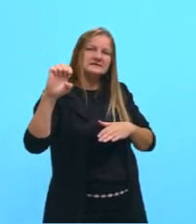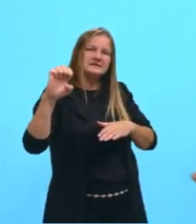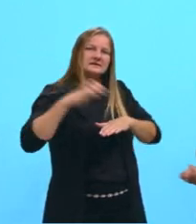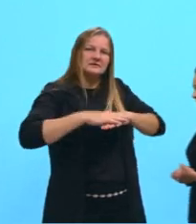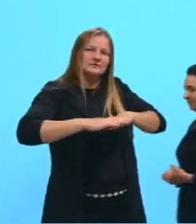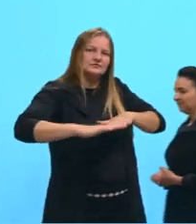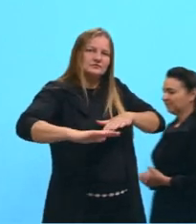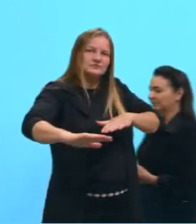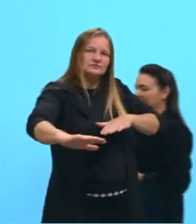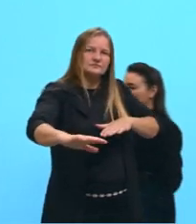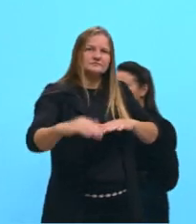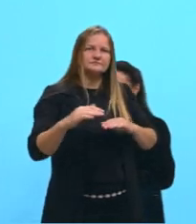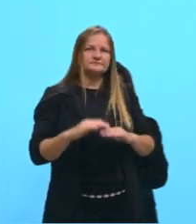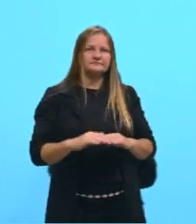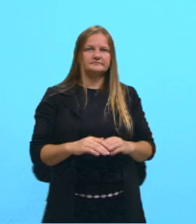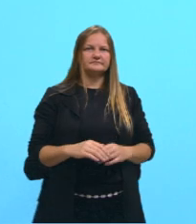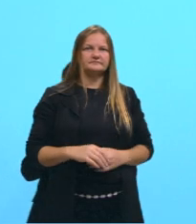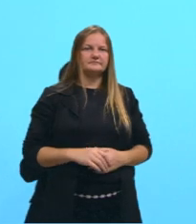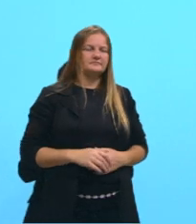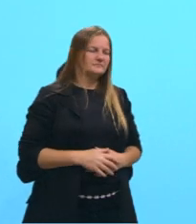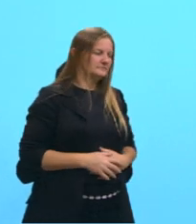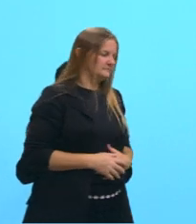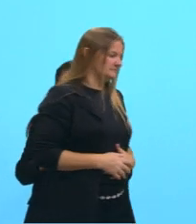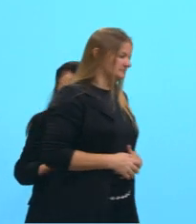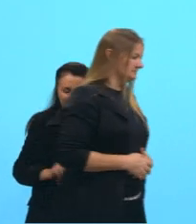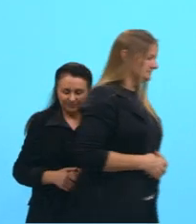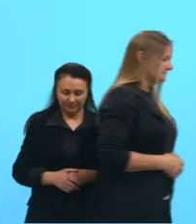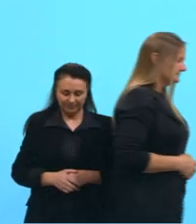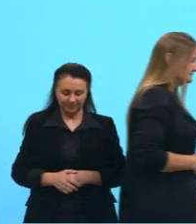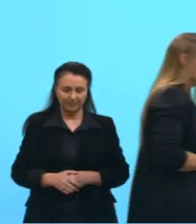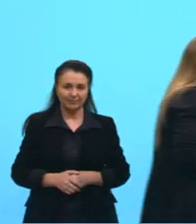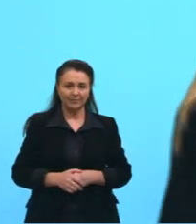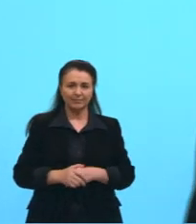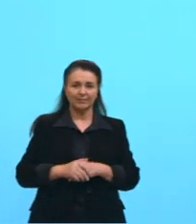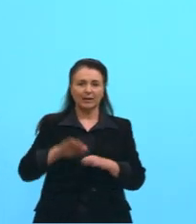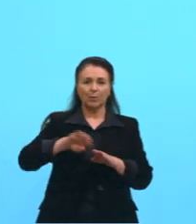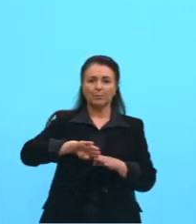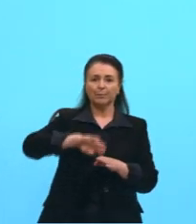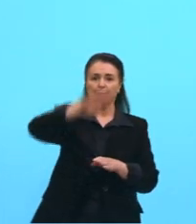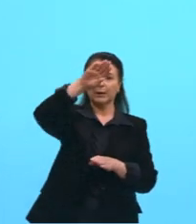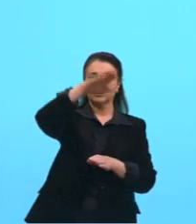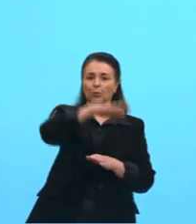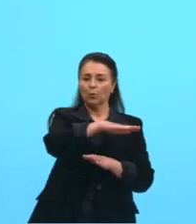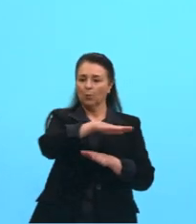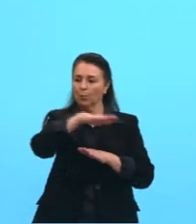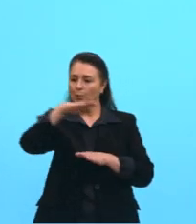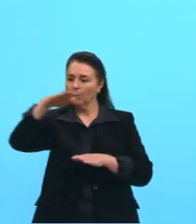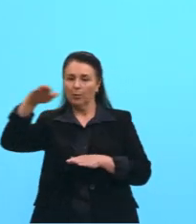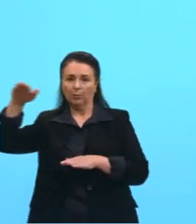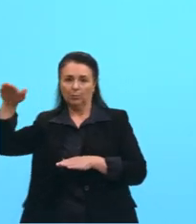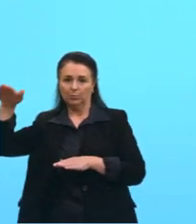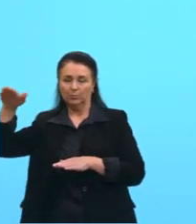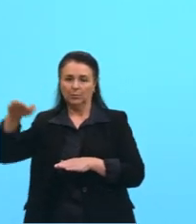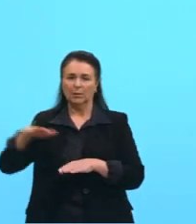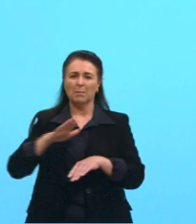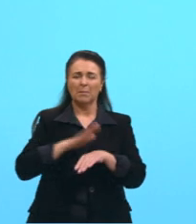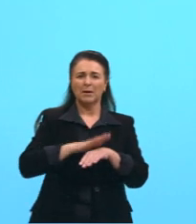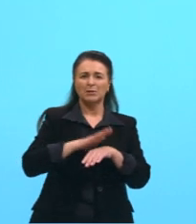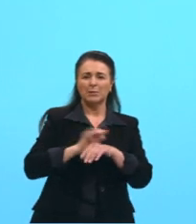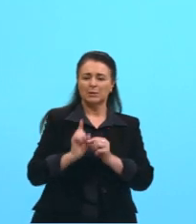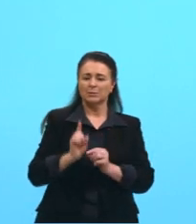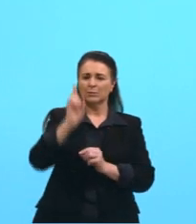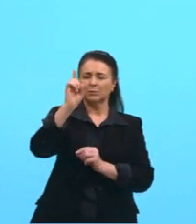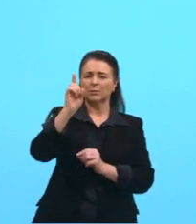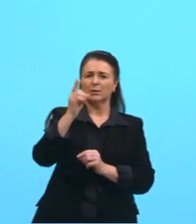baixinho. Planalto já é um plano alto, né, um pouco mais elevado, acima aí de 300,